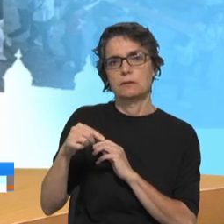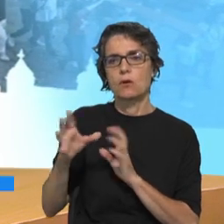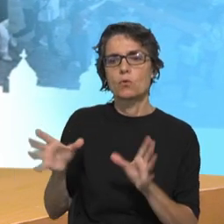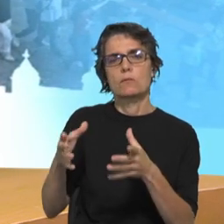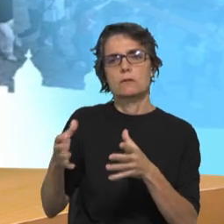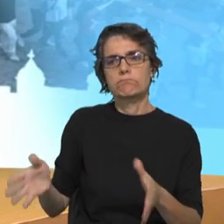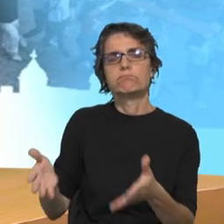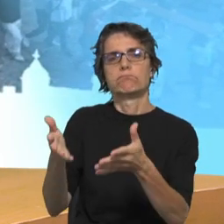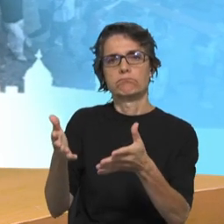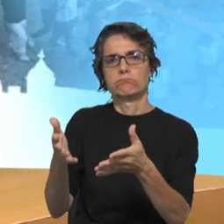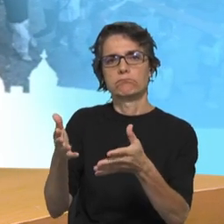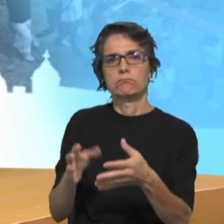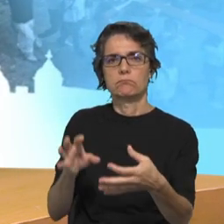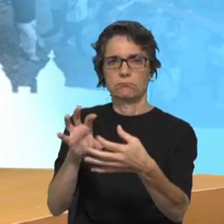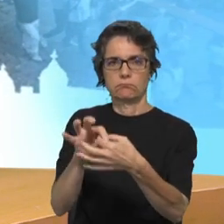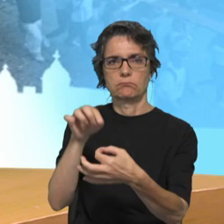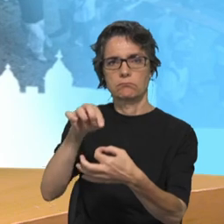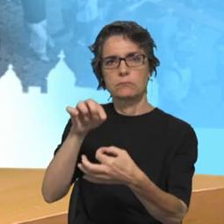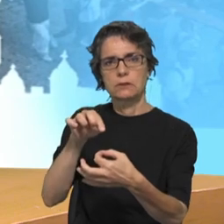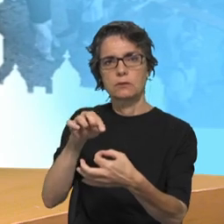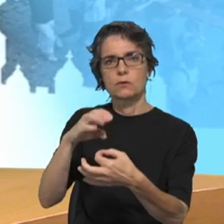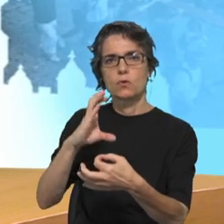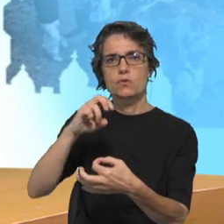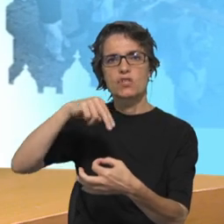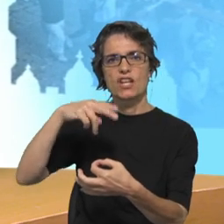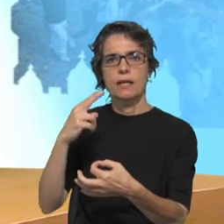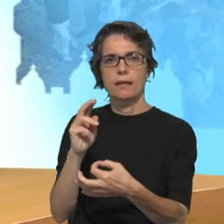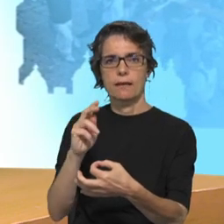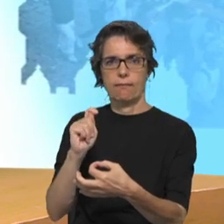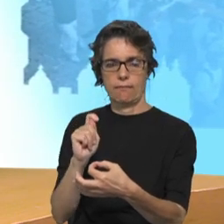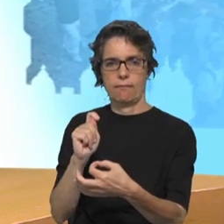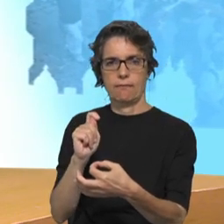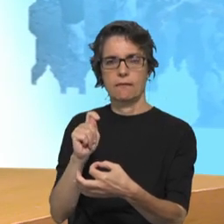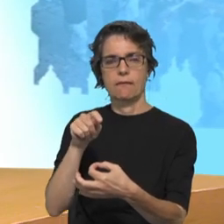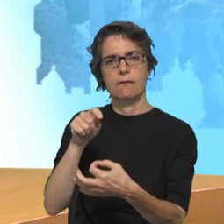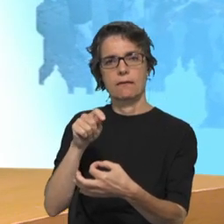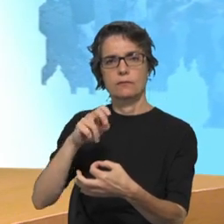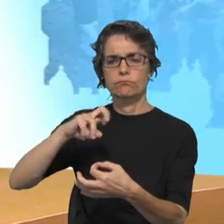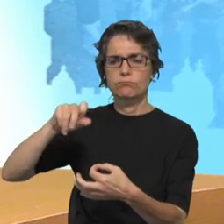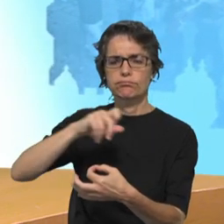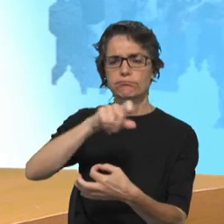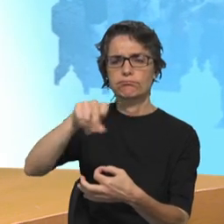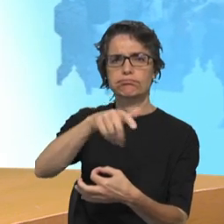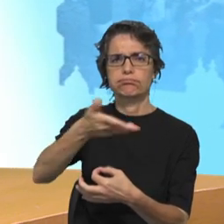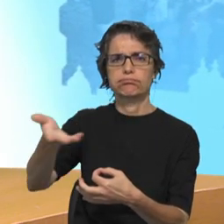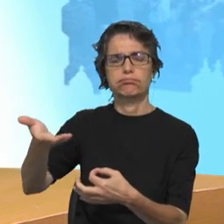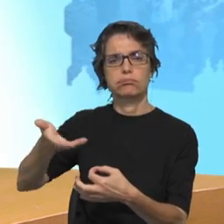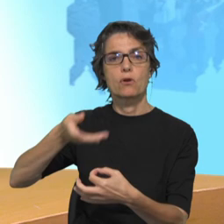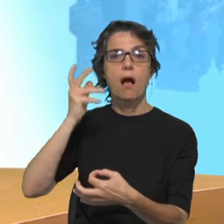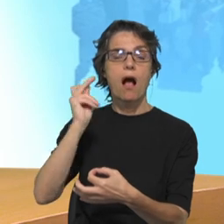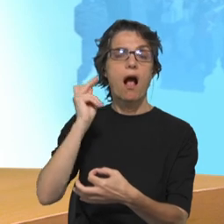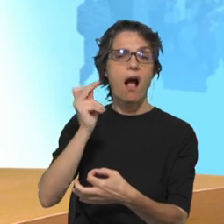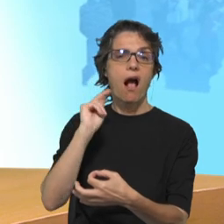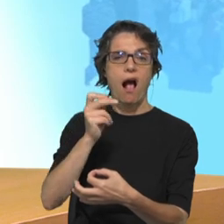elemento de comunhão de todo este corpo, espalhado em mais de mil agrupamentos e com 100 anos de história.